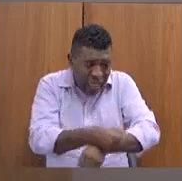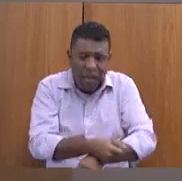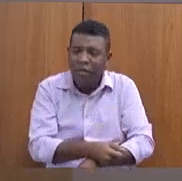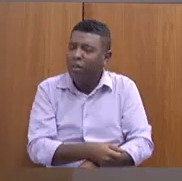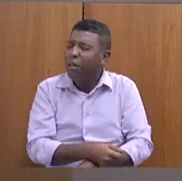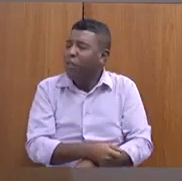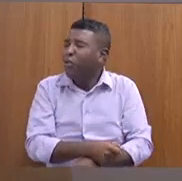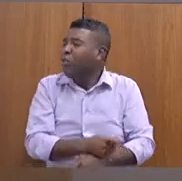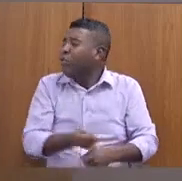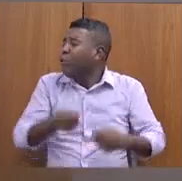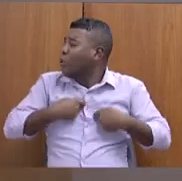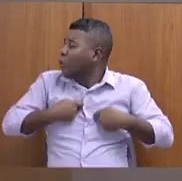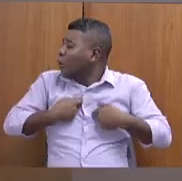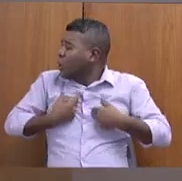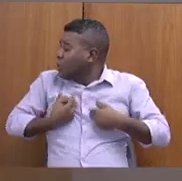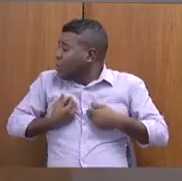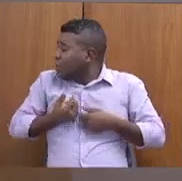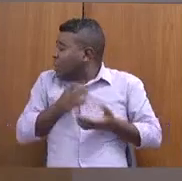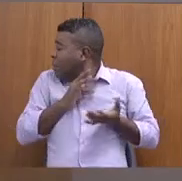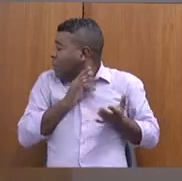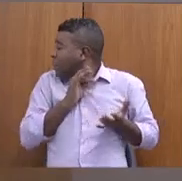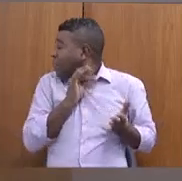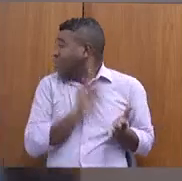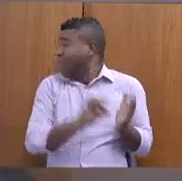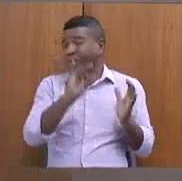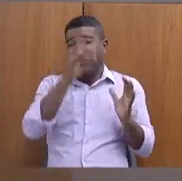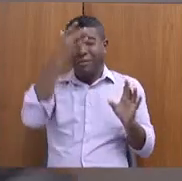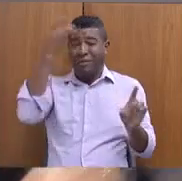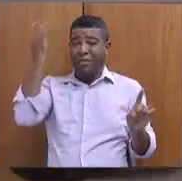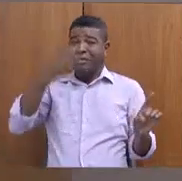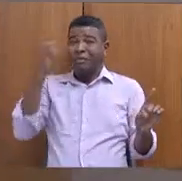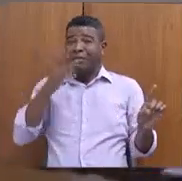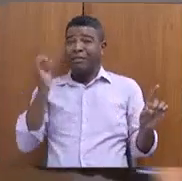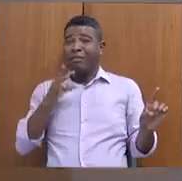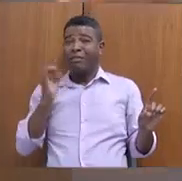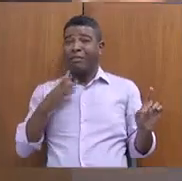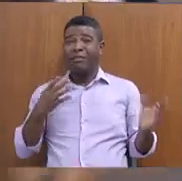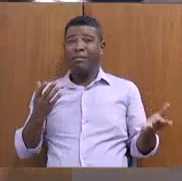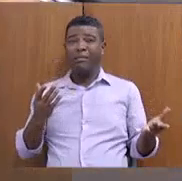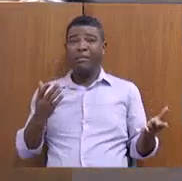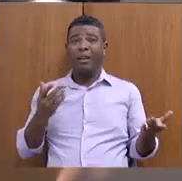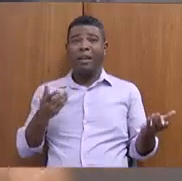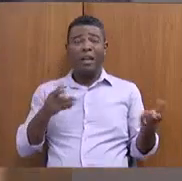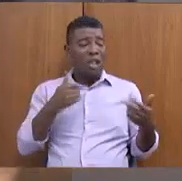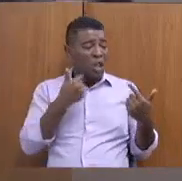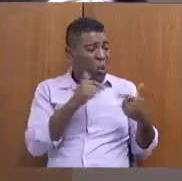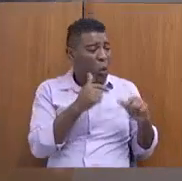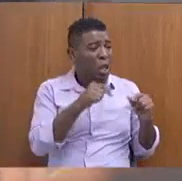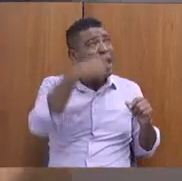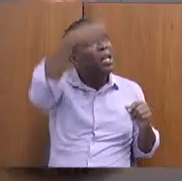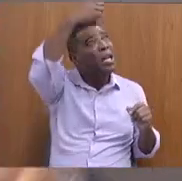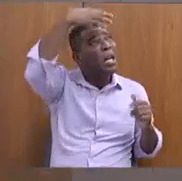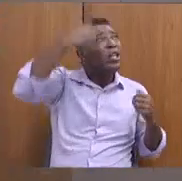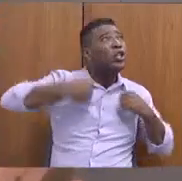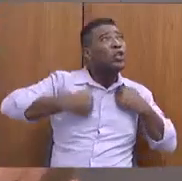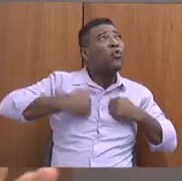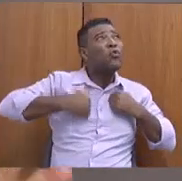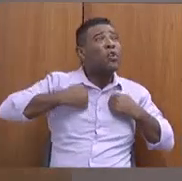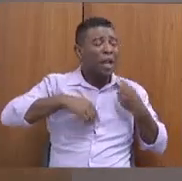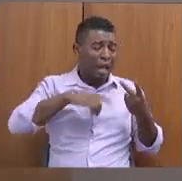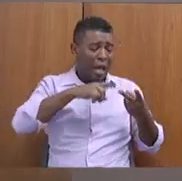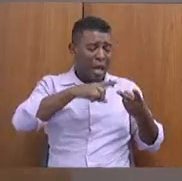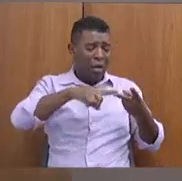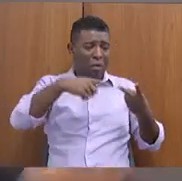fogão, é um monte de tijogo ali, não tem um chuveiro, não tem um banheiro, dorme, as coisas